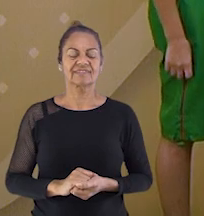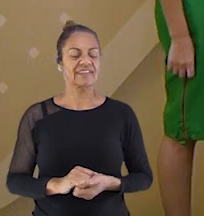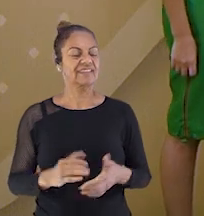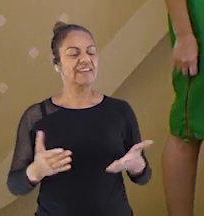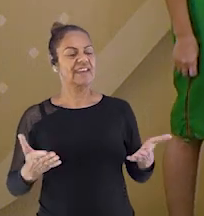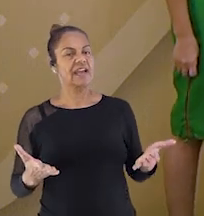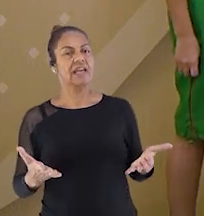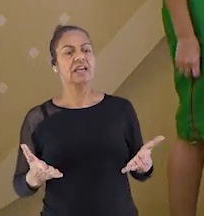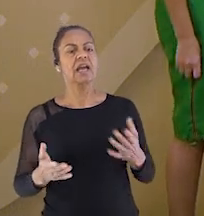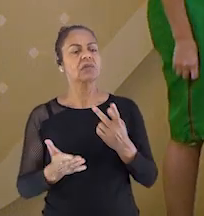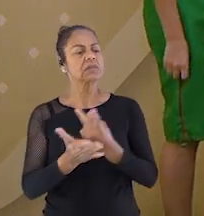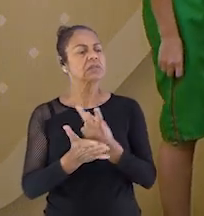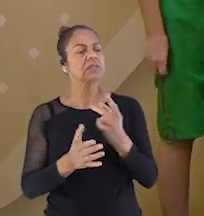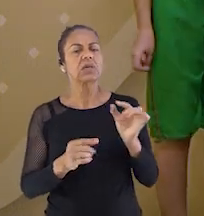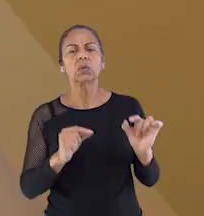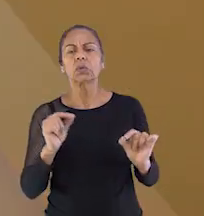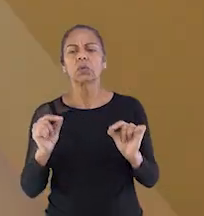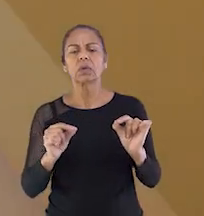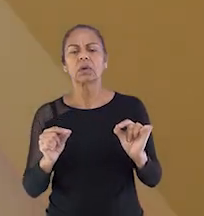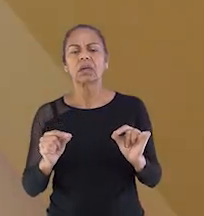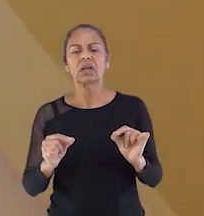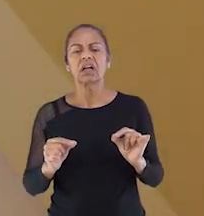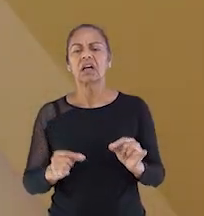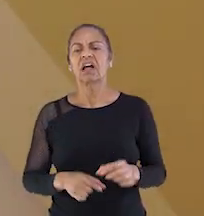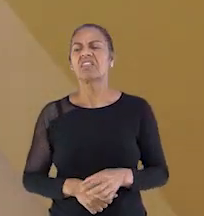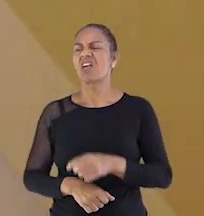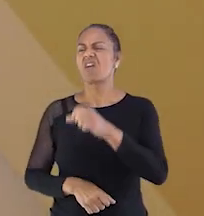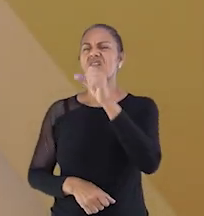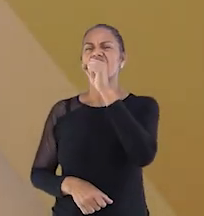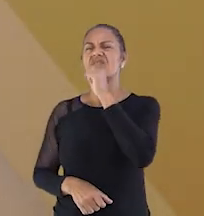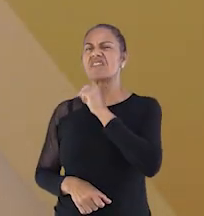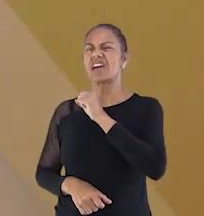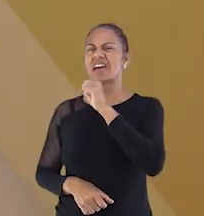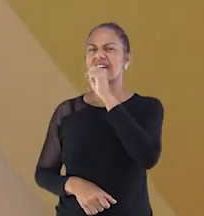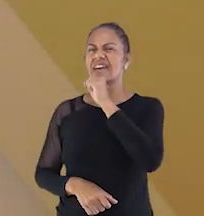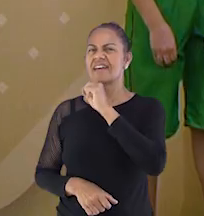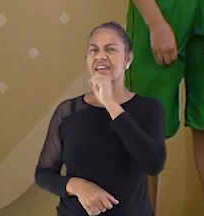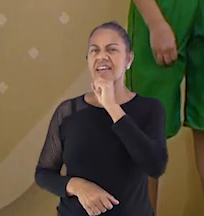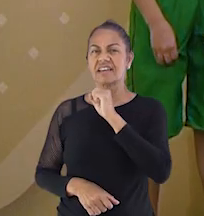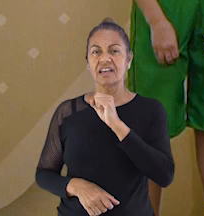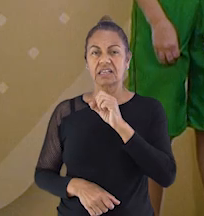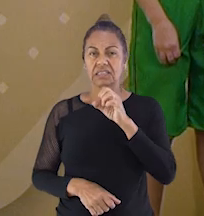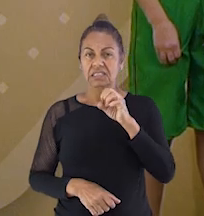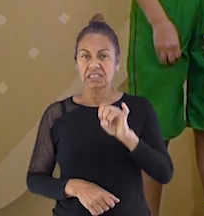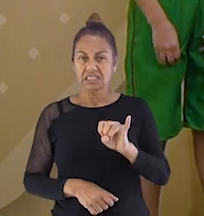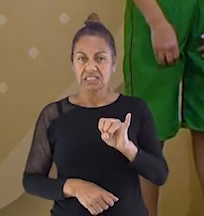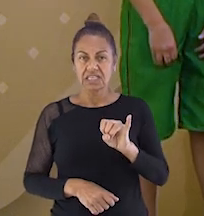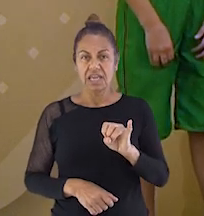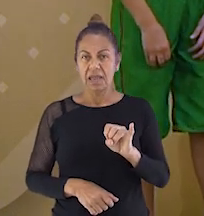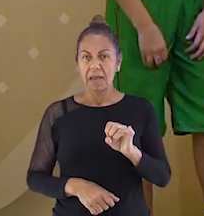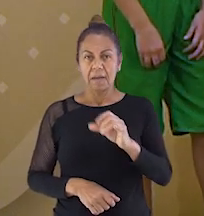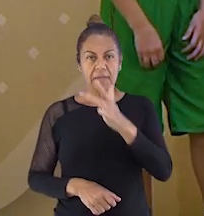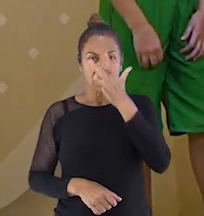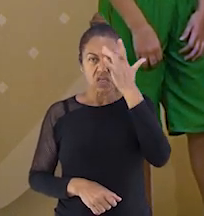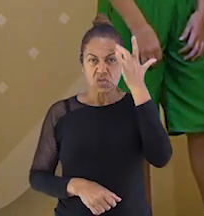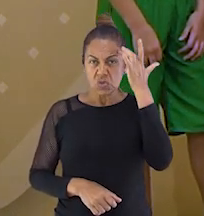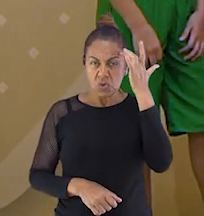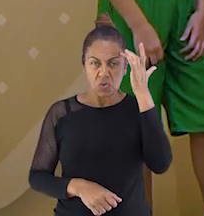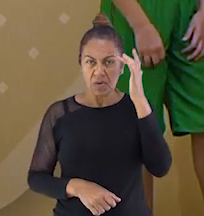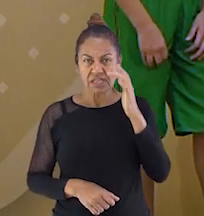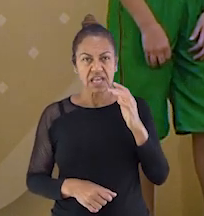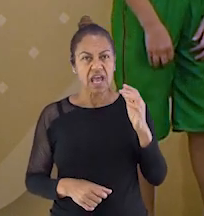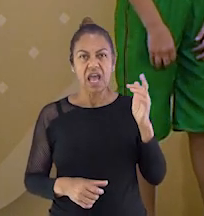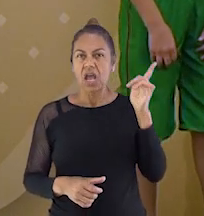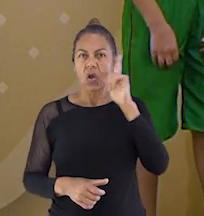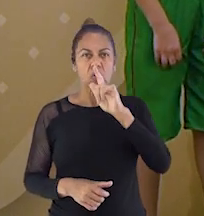E aí, Débora? O que que aconteceu? Deu velha. Deu velha. Quando ninguém ganha, dizemos que deu